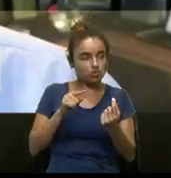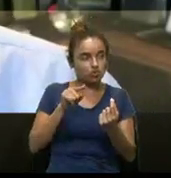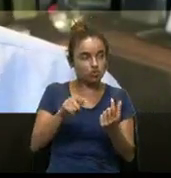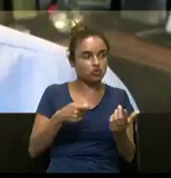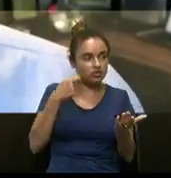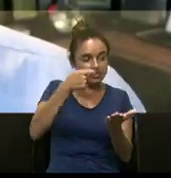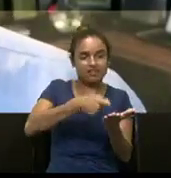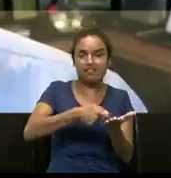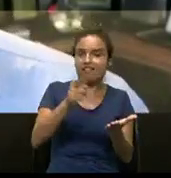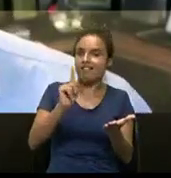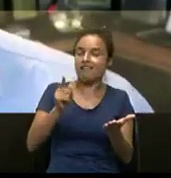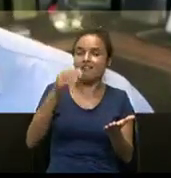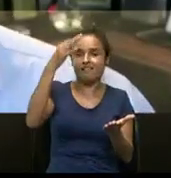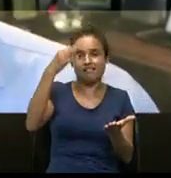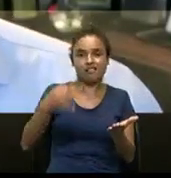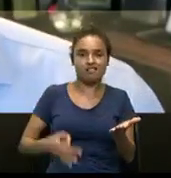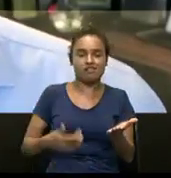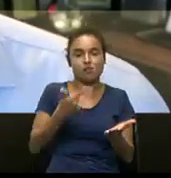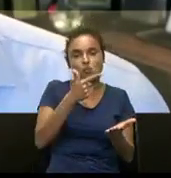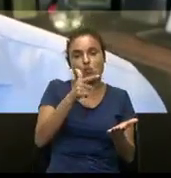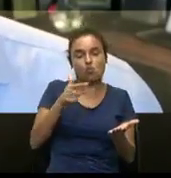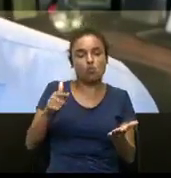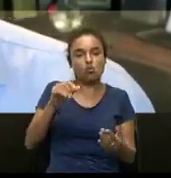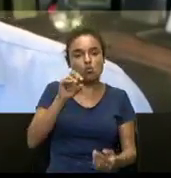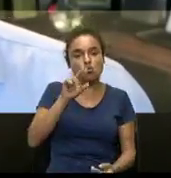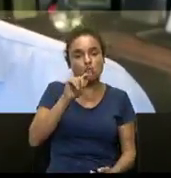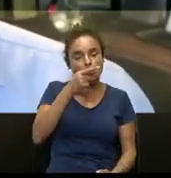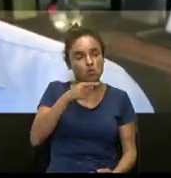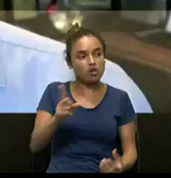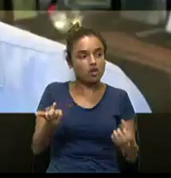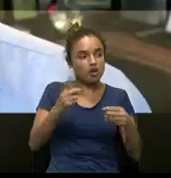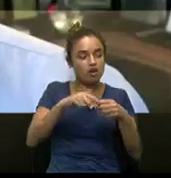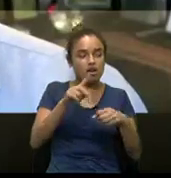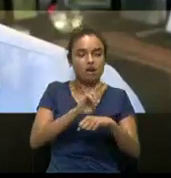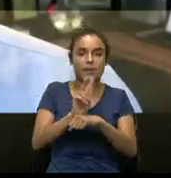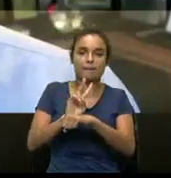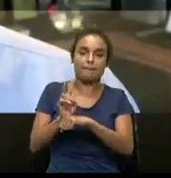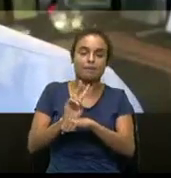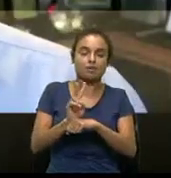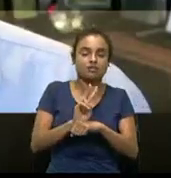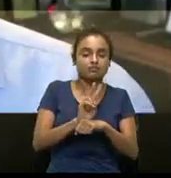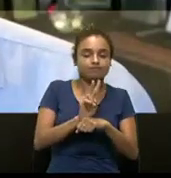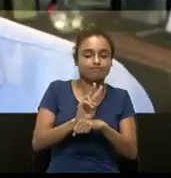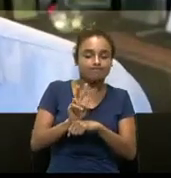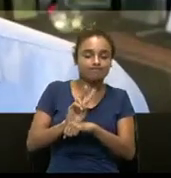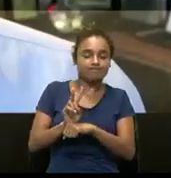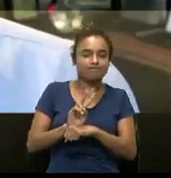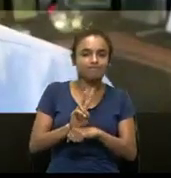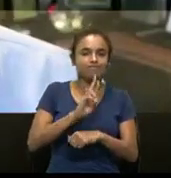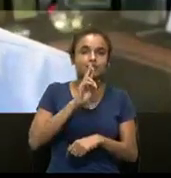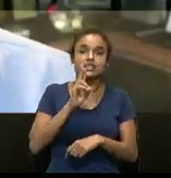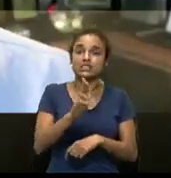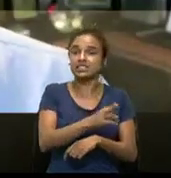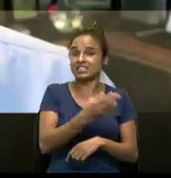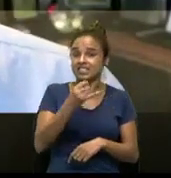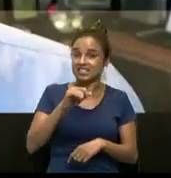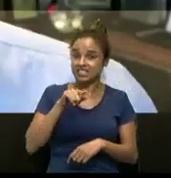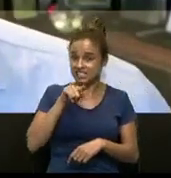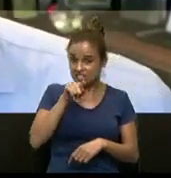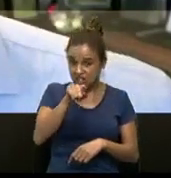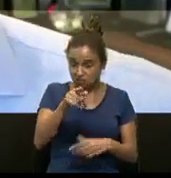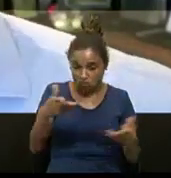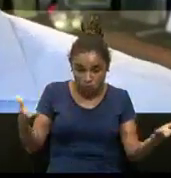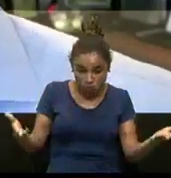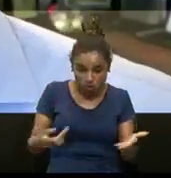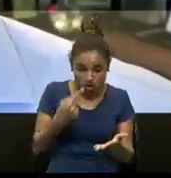de investimentos não é séria, você não tem um órgão regulador, um agente regulador, fiscalizador ao qual reclamar. Se você, por exemplo, hoje